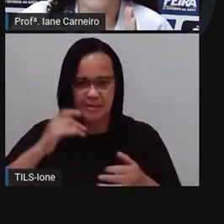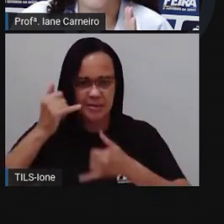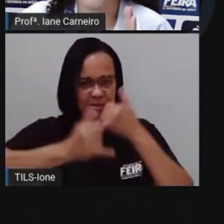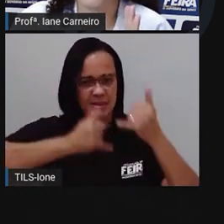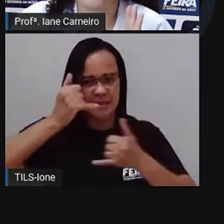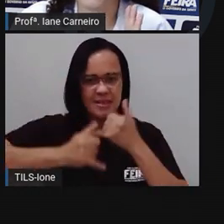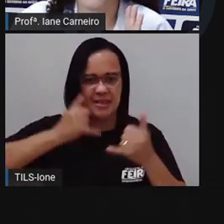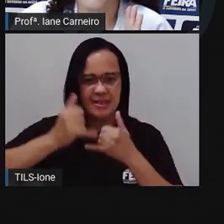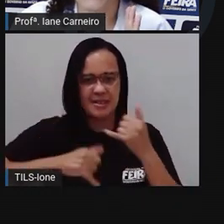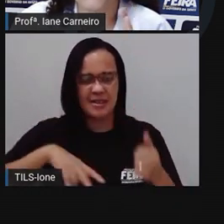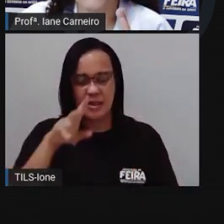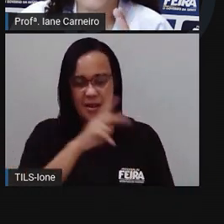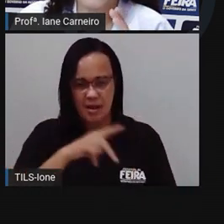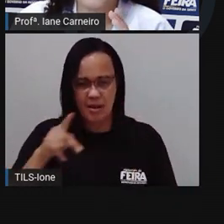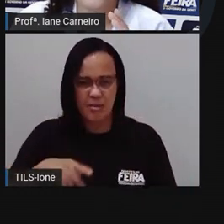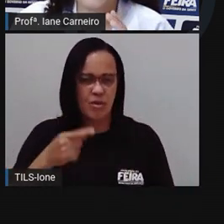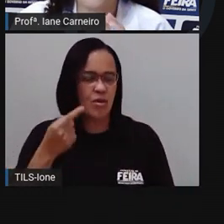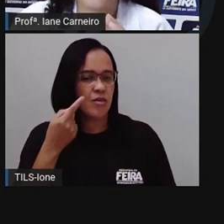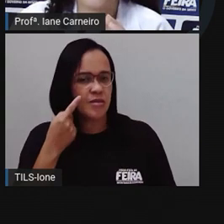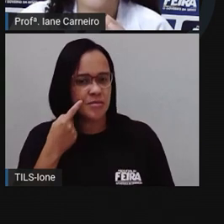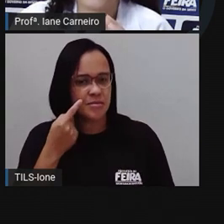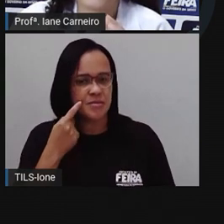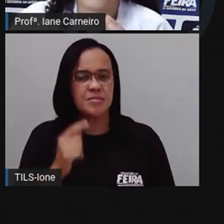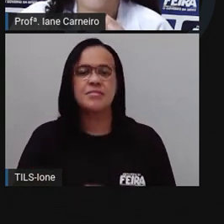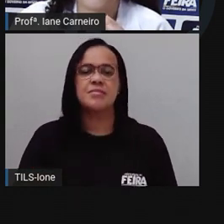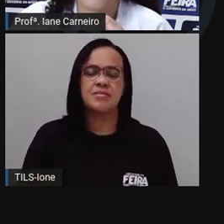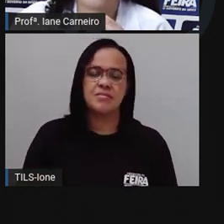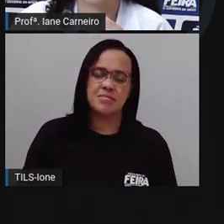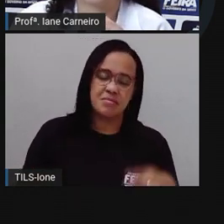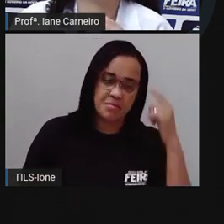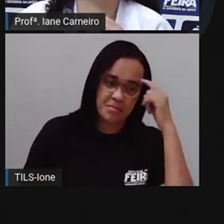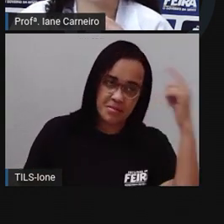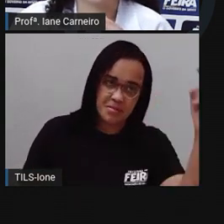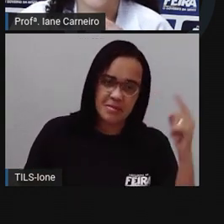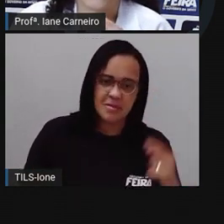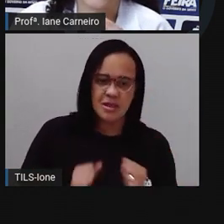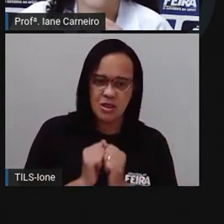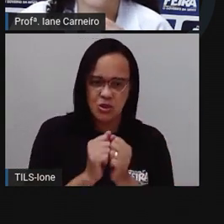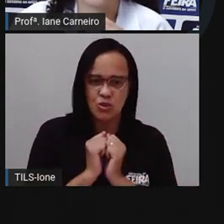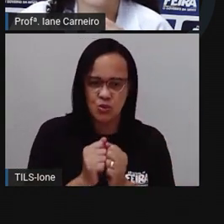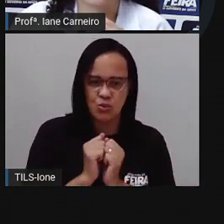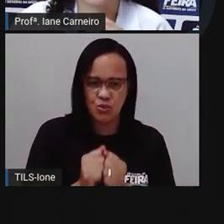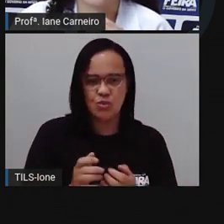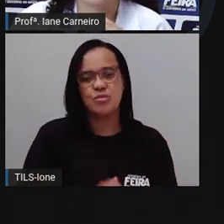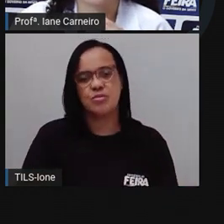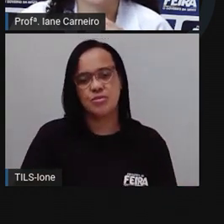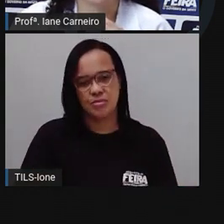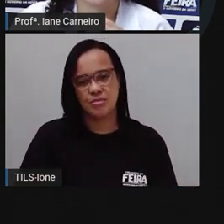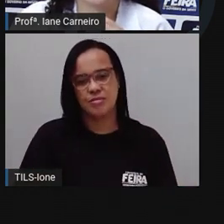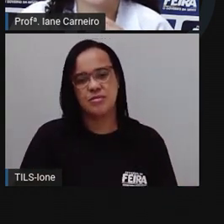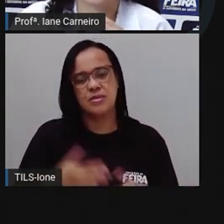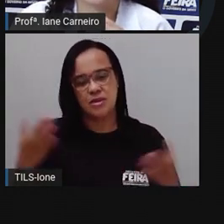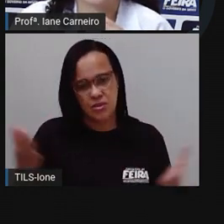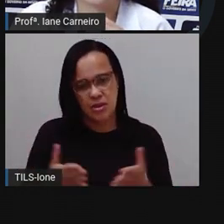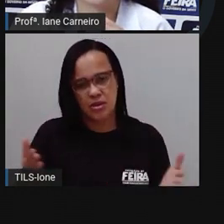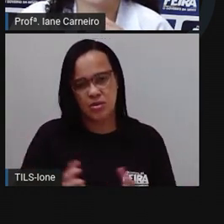fazer de conta que vocês estão aqui comigo. E como é que a prova vai fazer pra sortear, né? Pra que vocês possam,